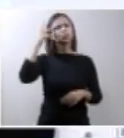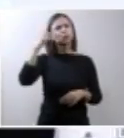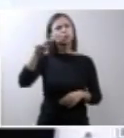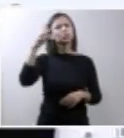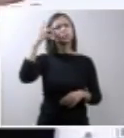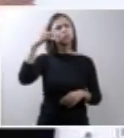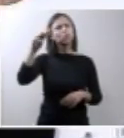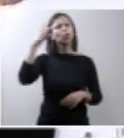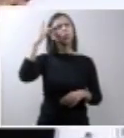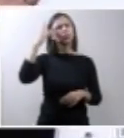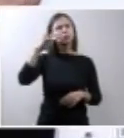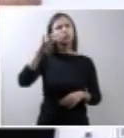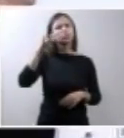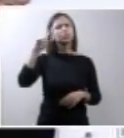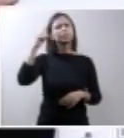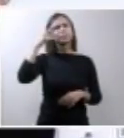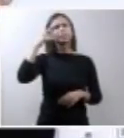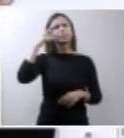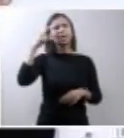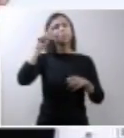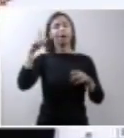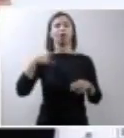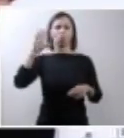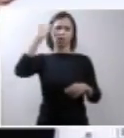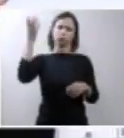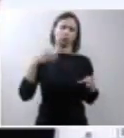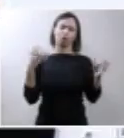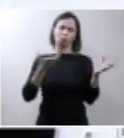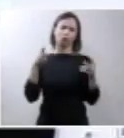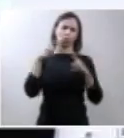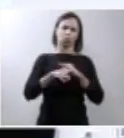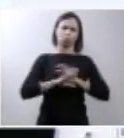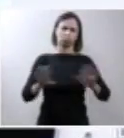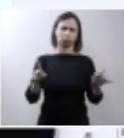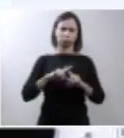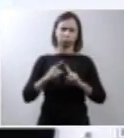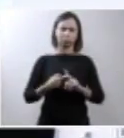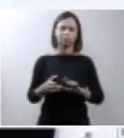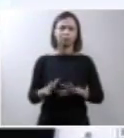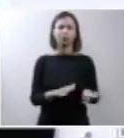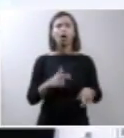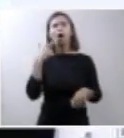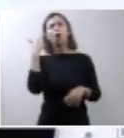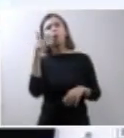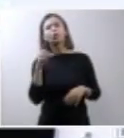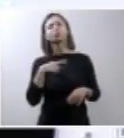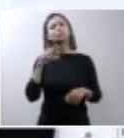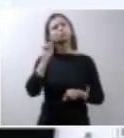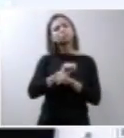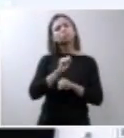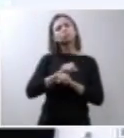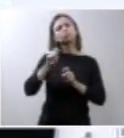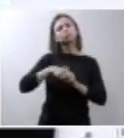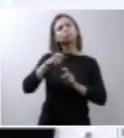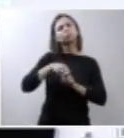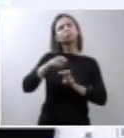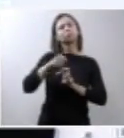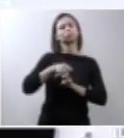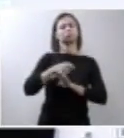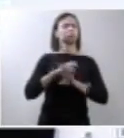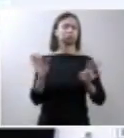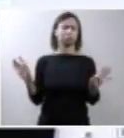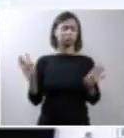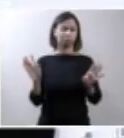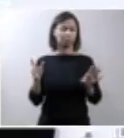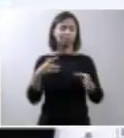mas essa é a decisão, essa é importante, é importante a defesa da dignidade, da liberdade